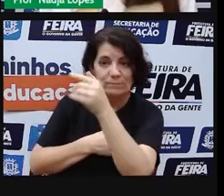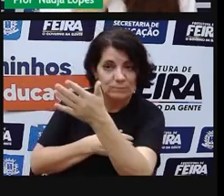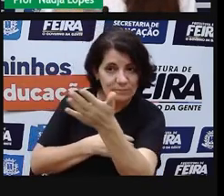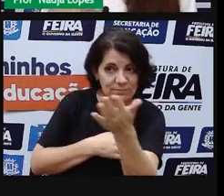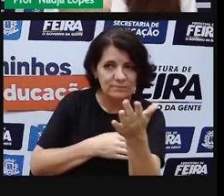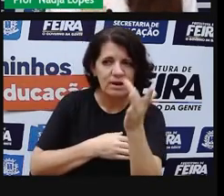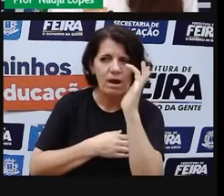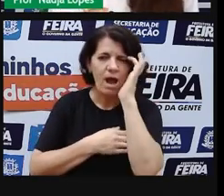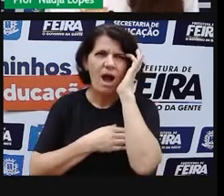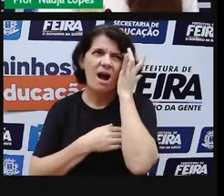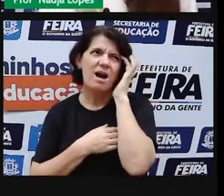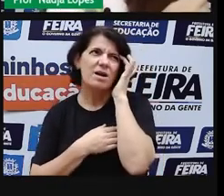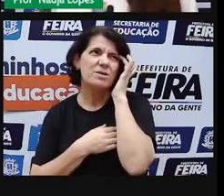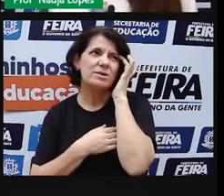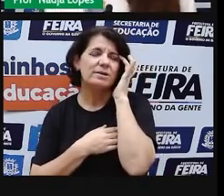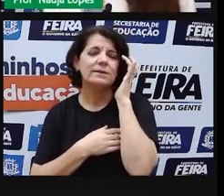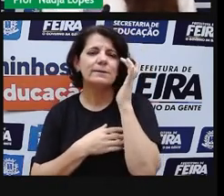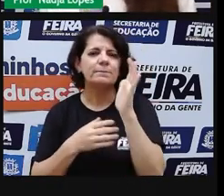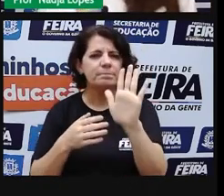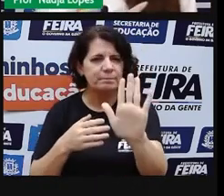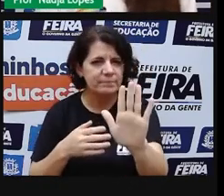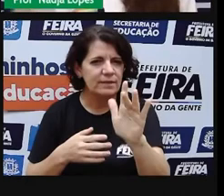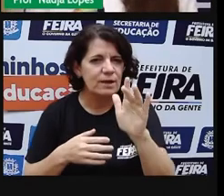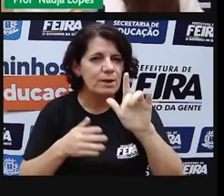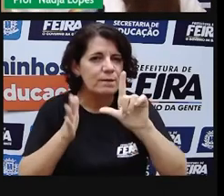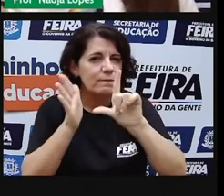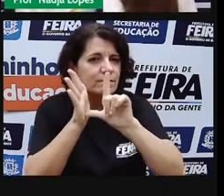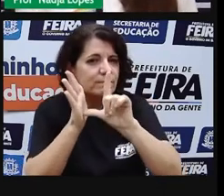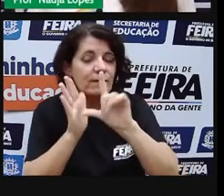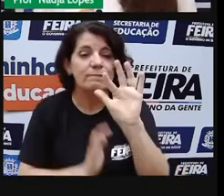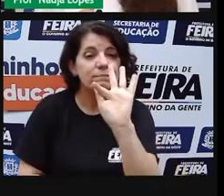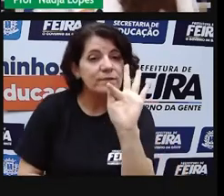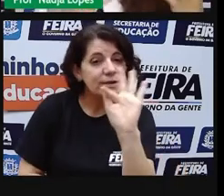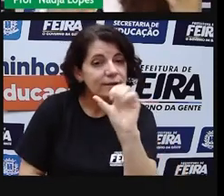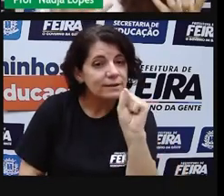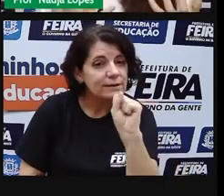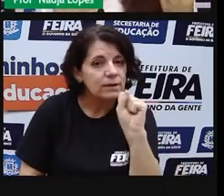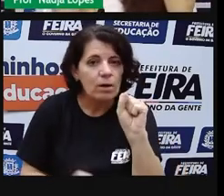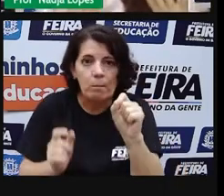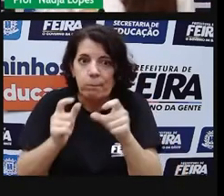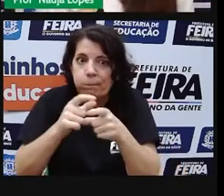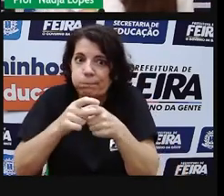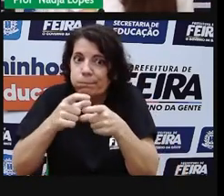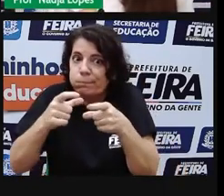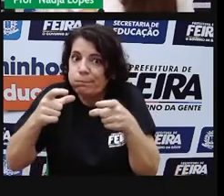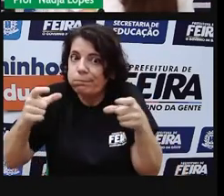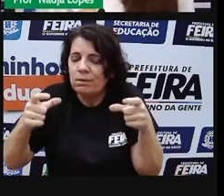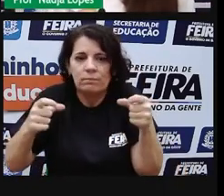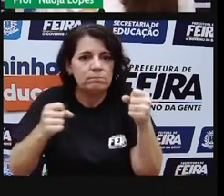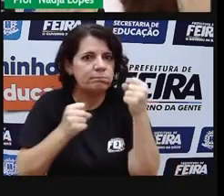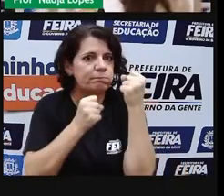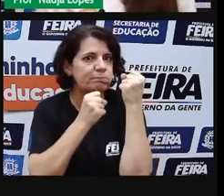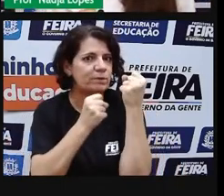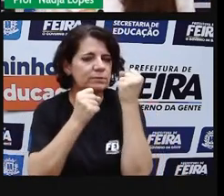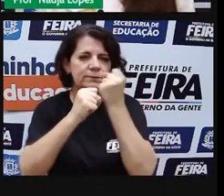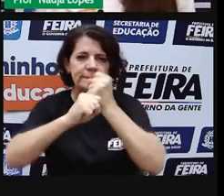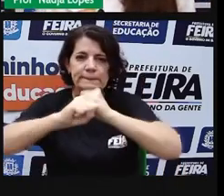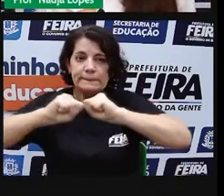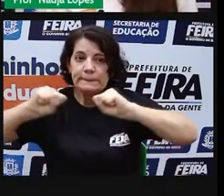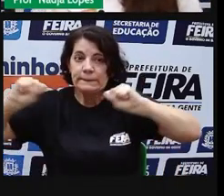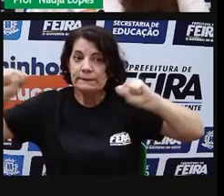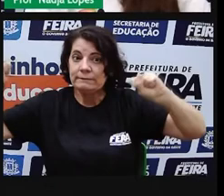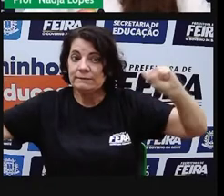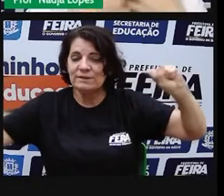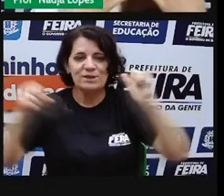acha que a nossa cidade cresceu em função de quê? O que é levou a Feira de Santana a se tornar tão grande, tão numerosa,